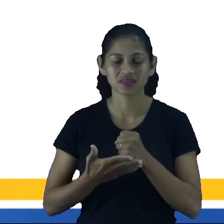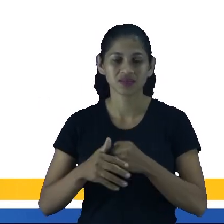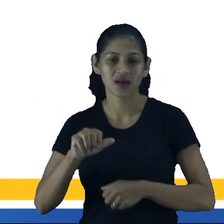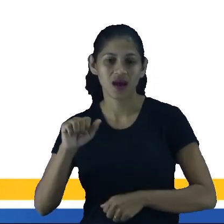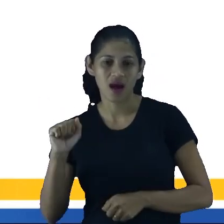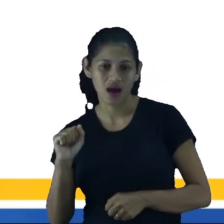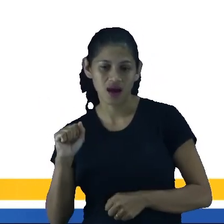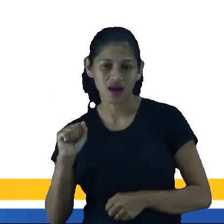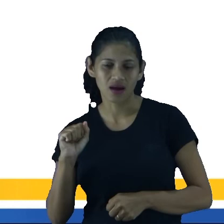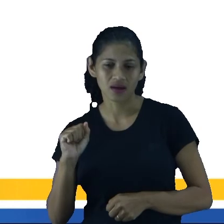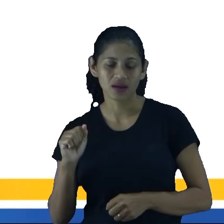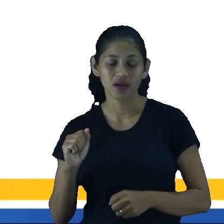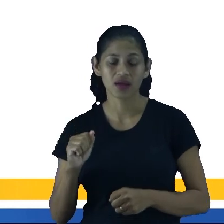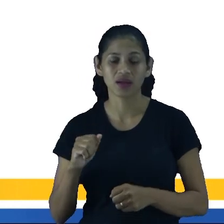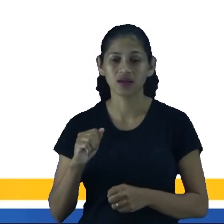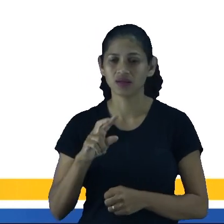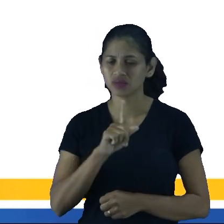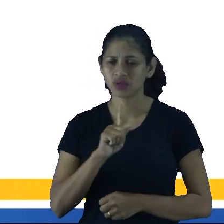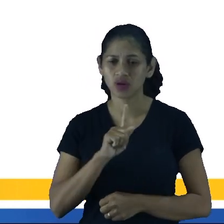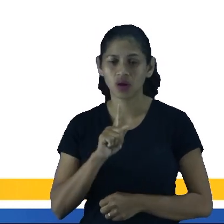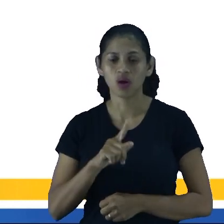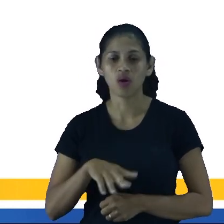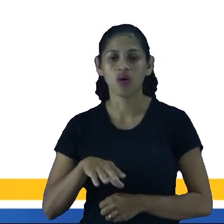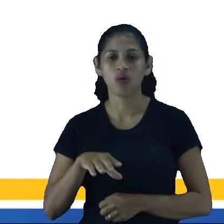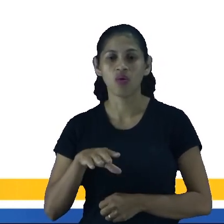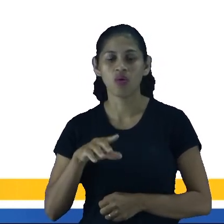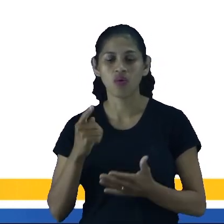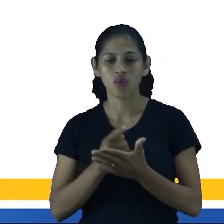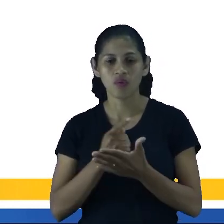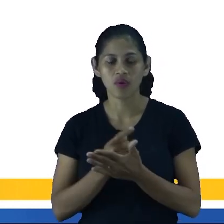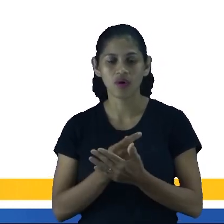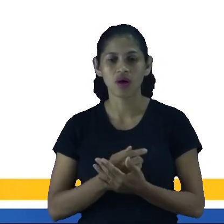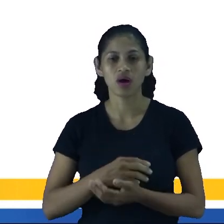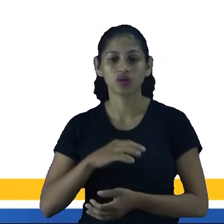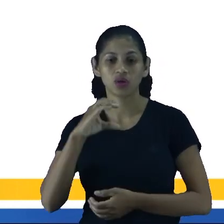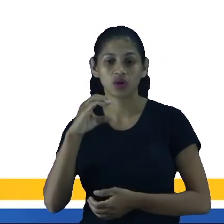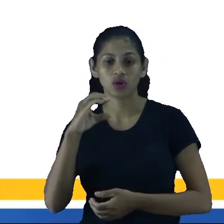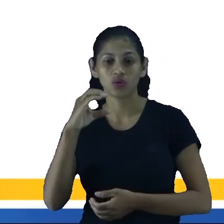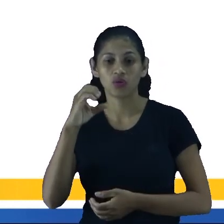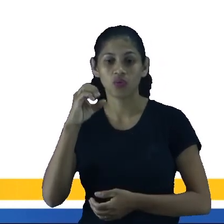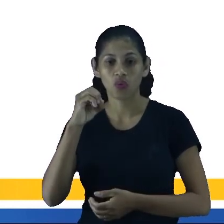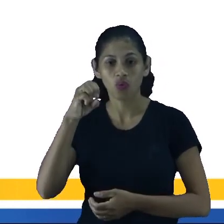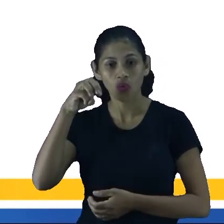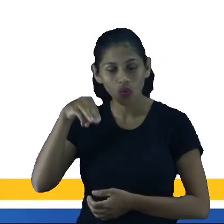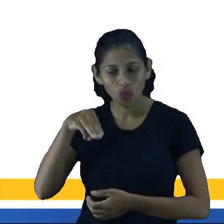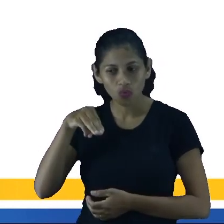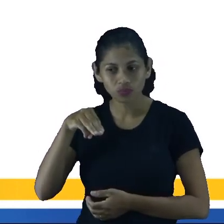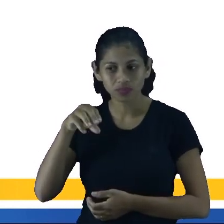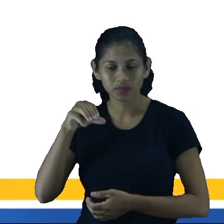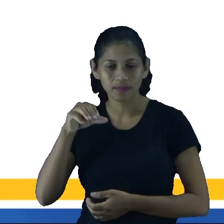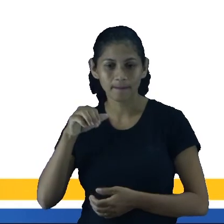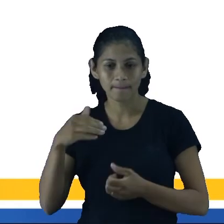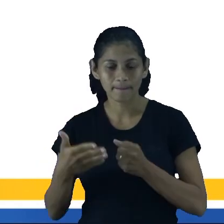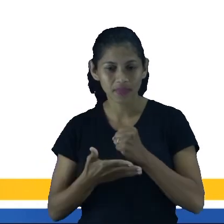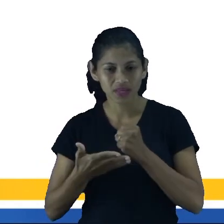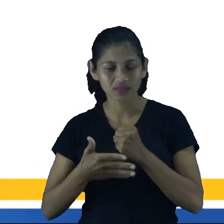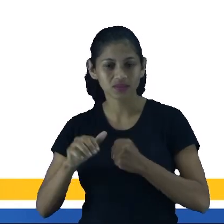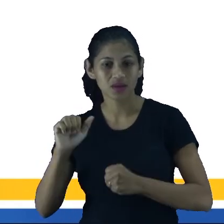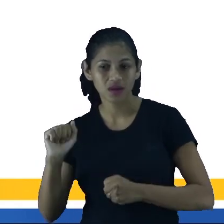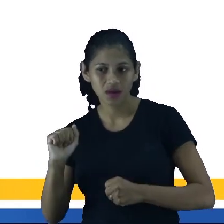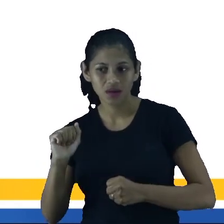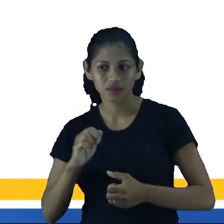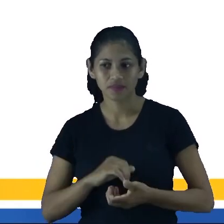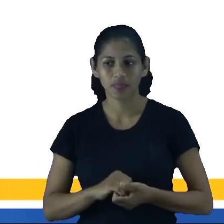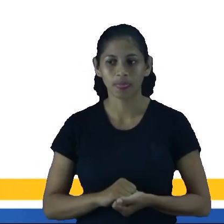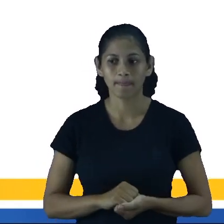é em base a... É com base em... Então, a preposição aí, correta, é o com. Mas,